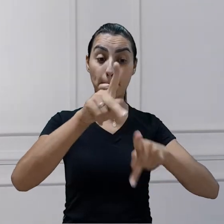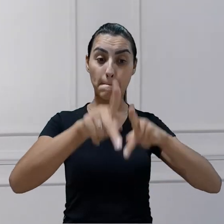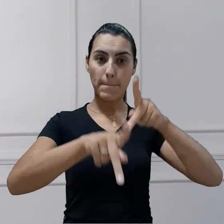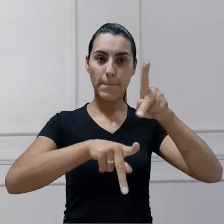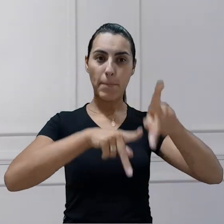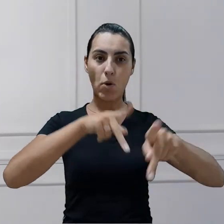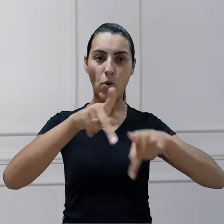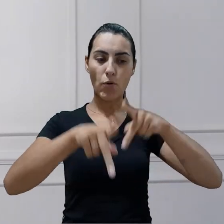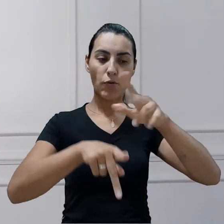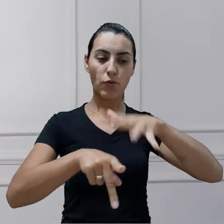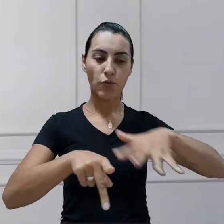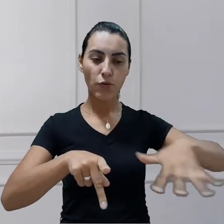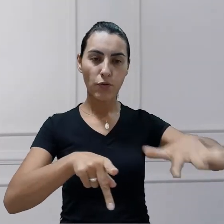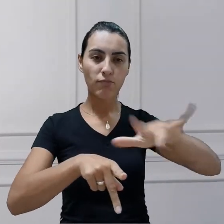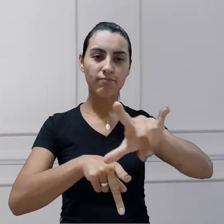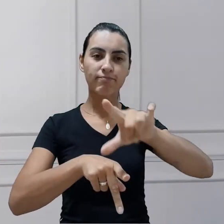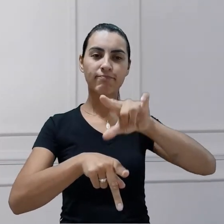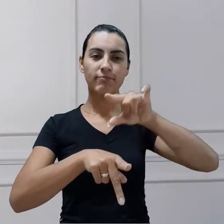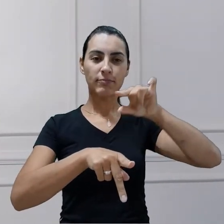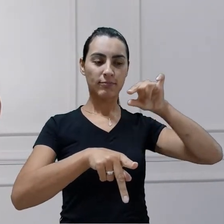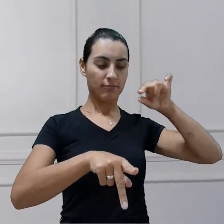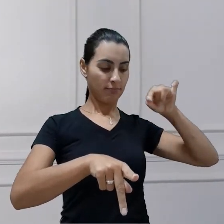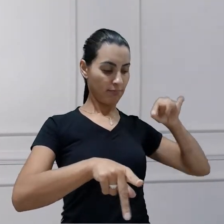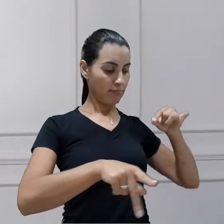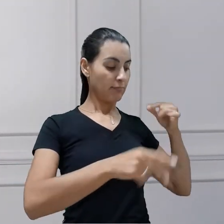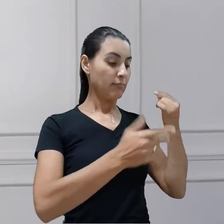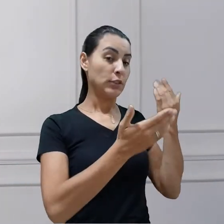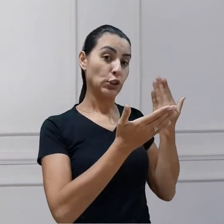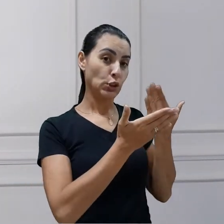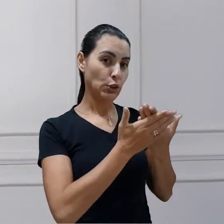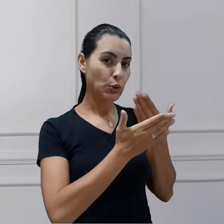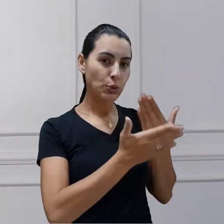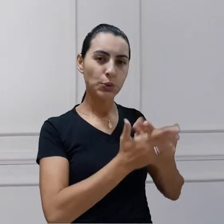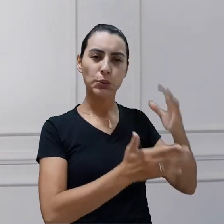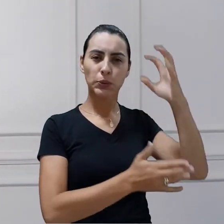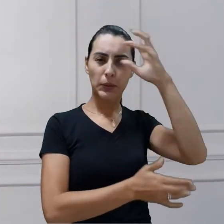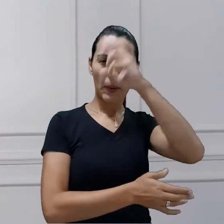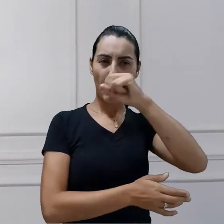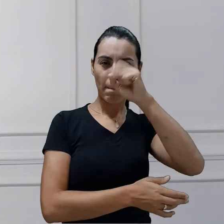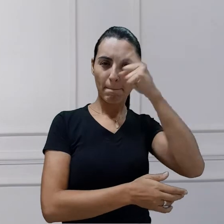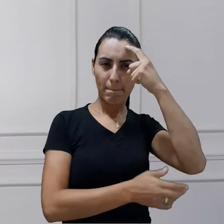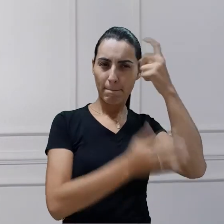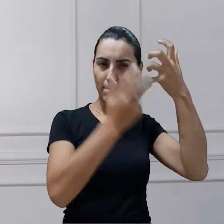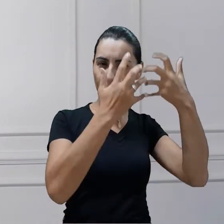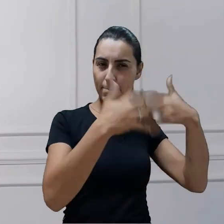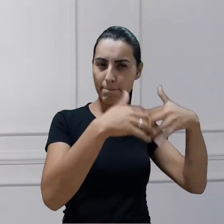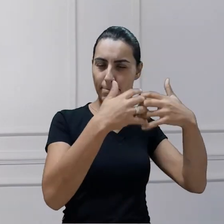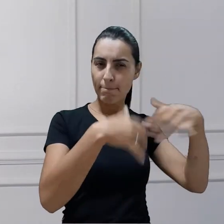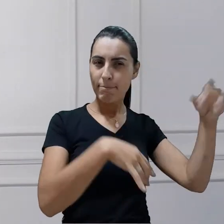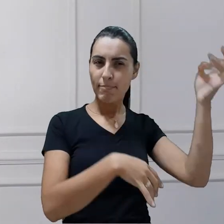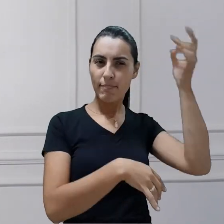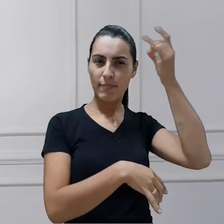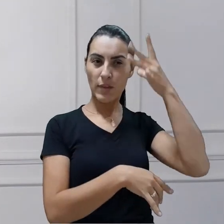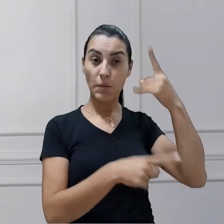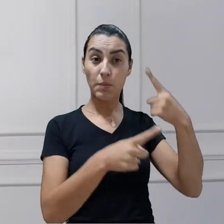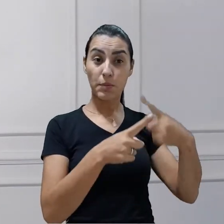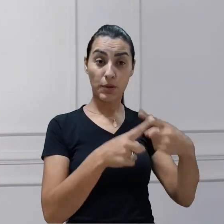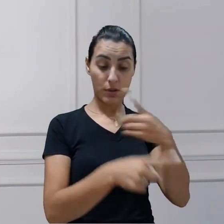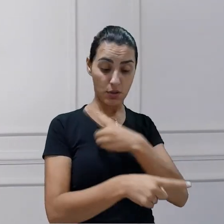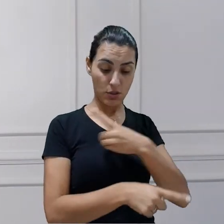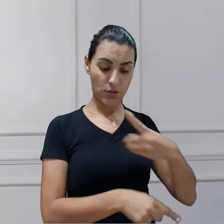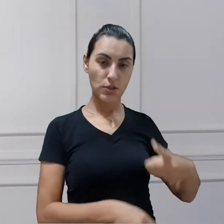ele passa por um processo formativo e também de discernimento vocacional. Porque o diaconato